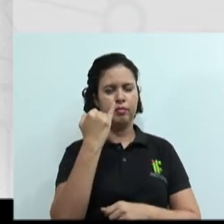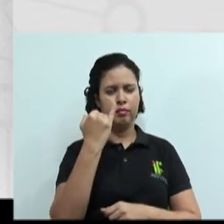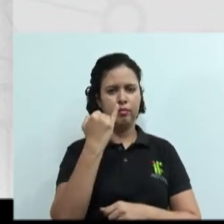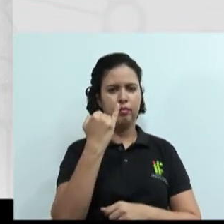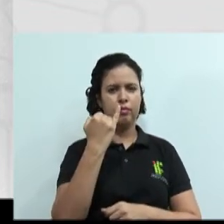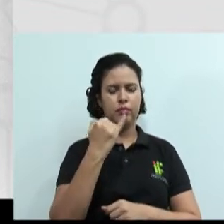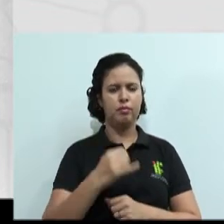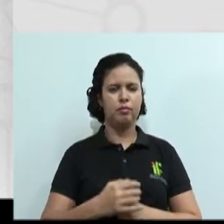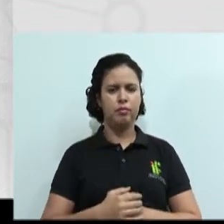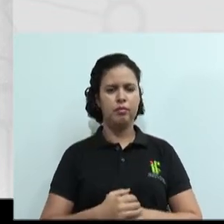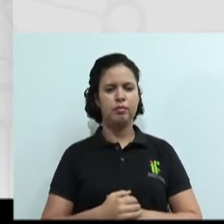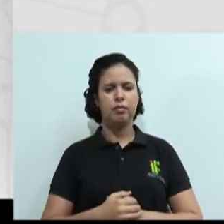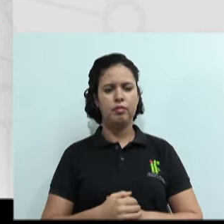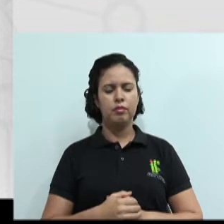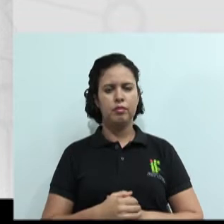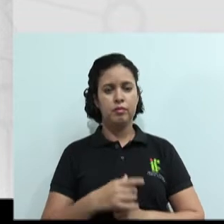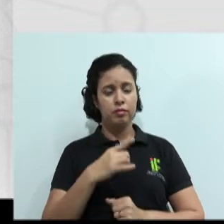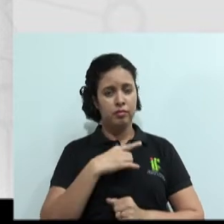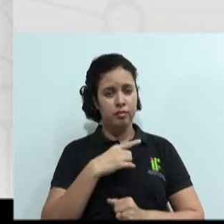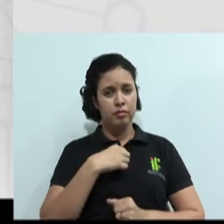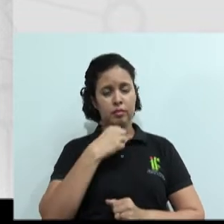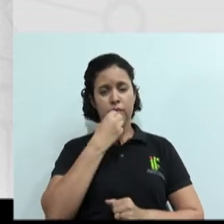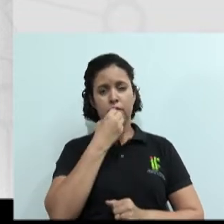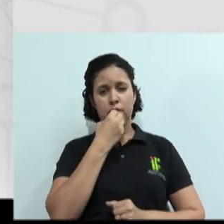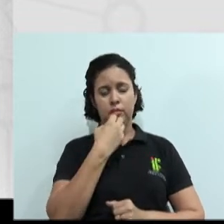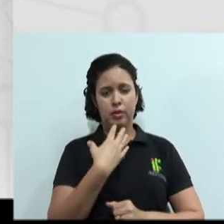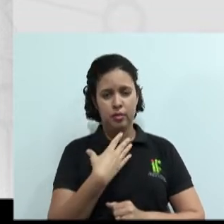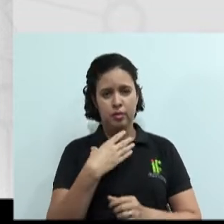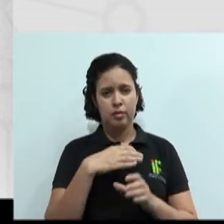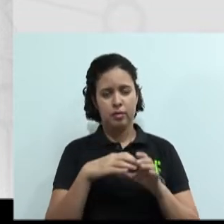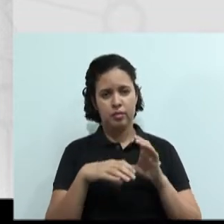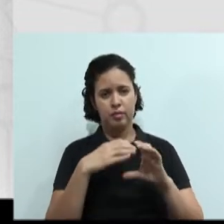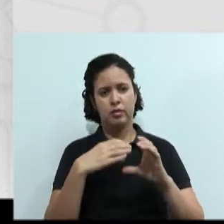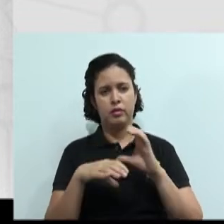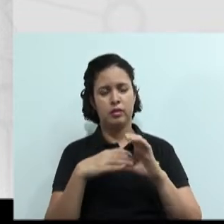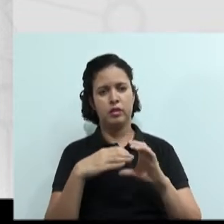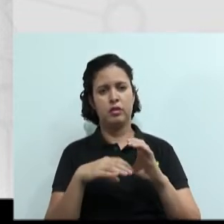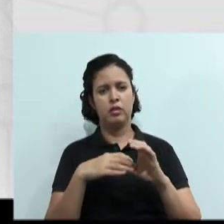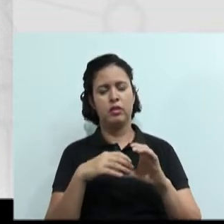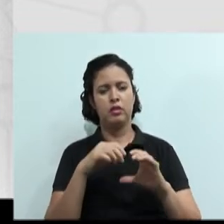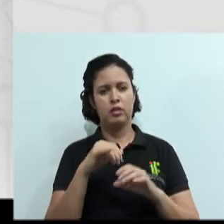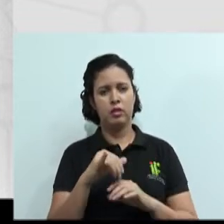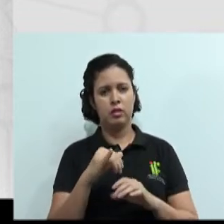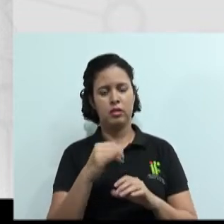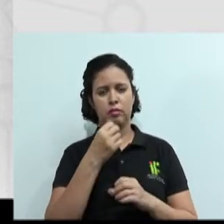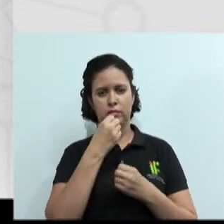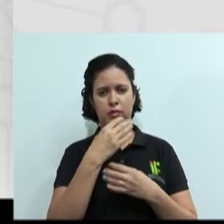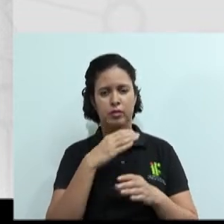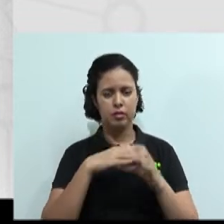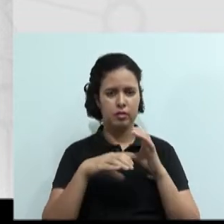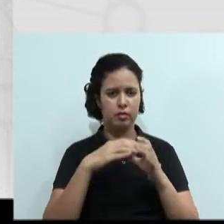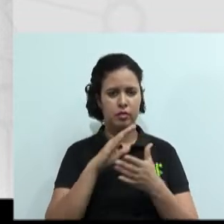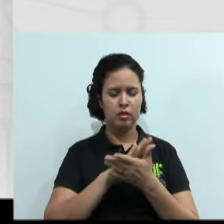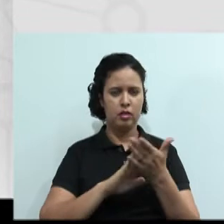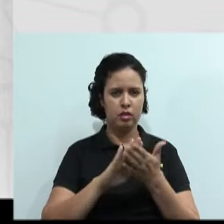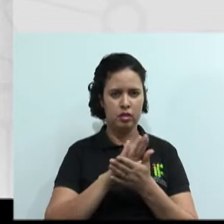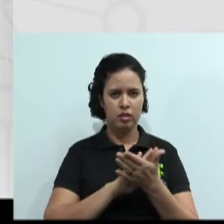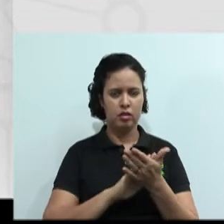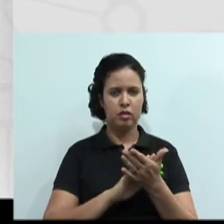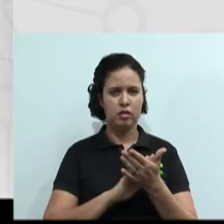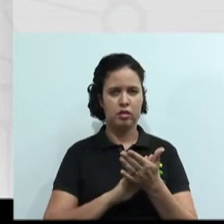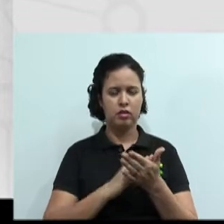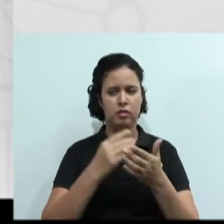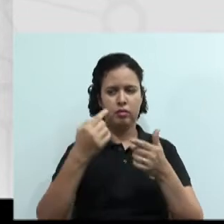as emoções e ter uma boa comunicação. Porque se você não tem uma boa comunicação, o conflito já começa ali.